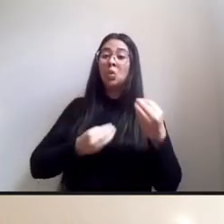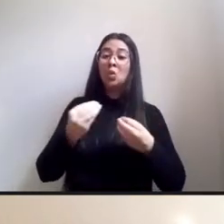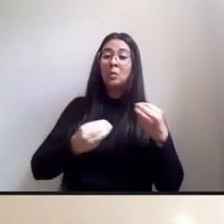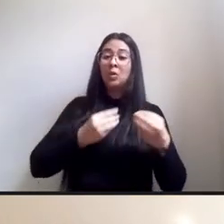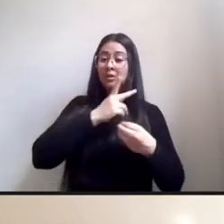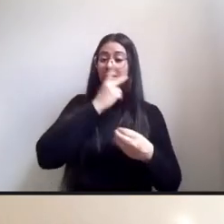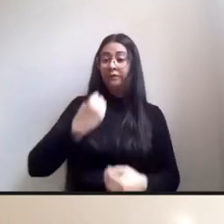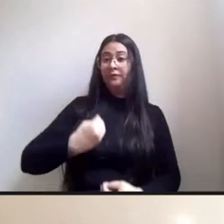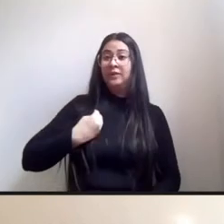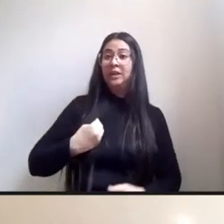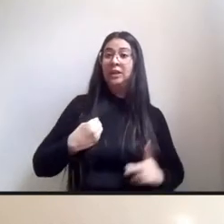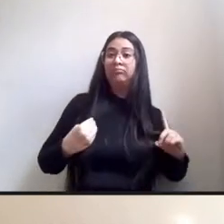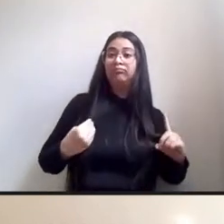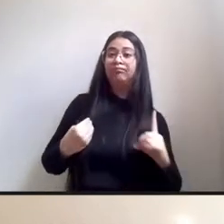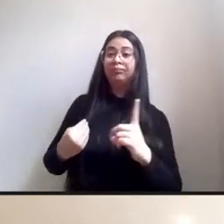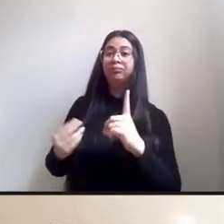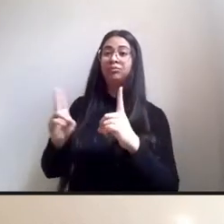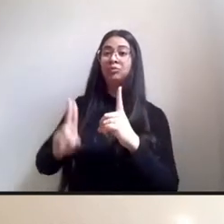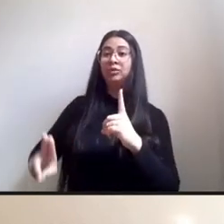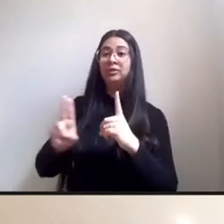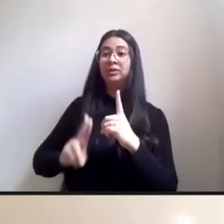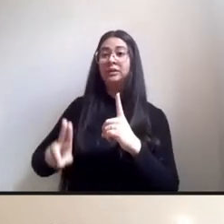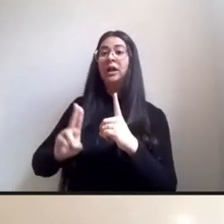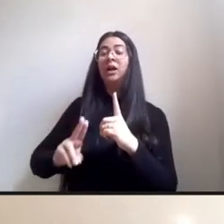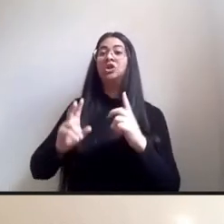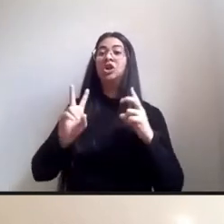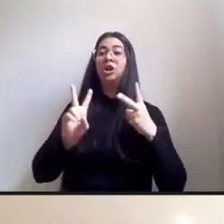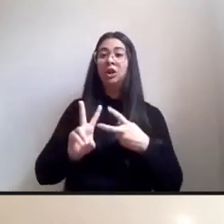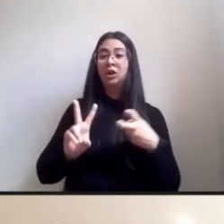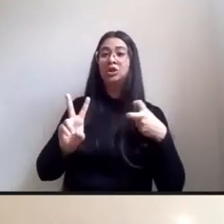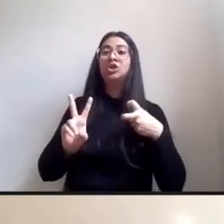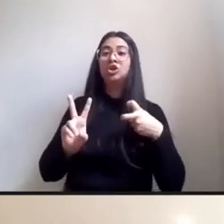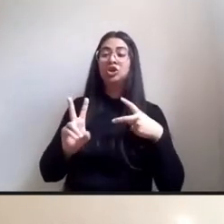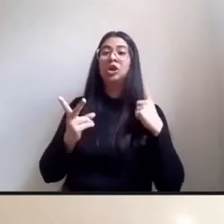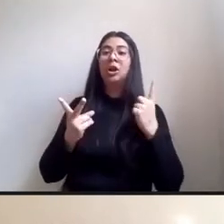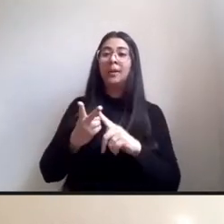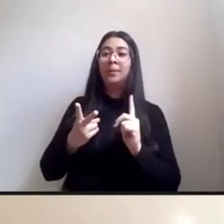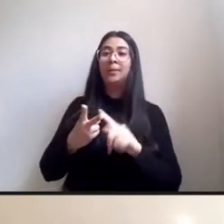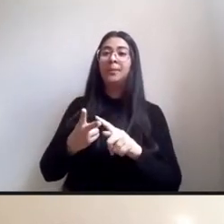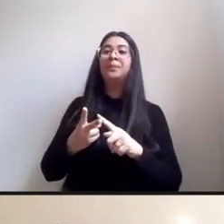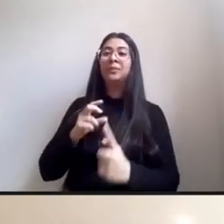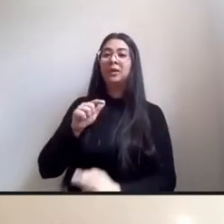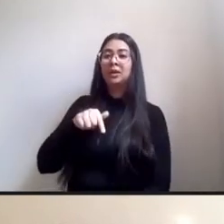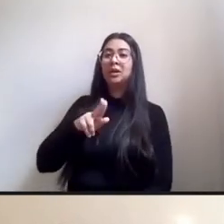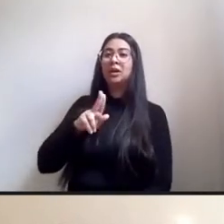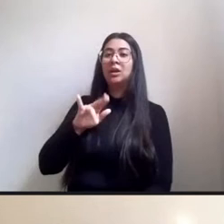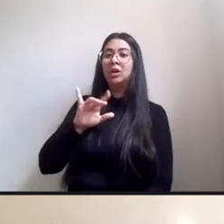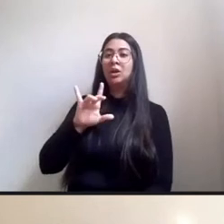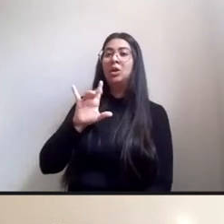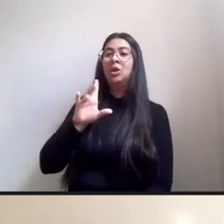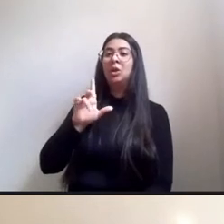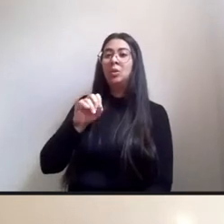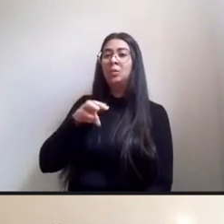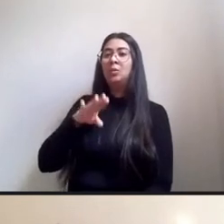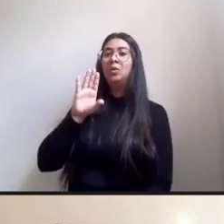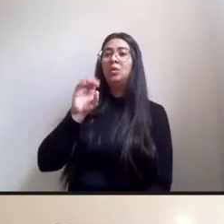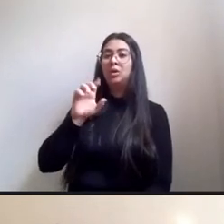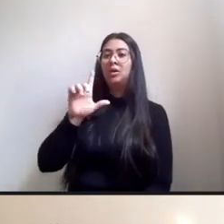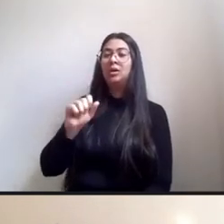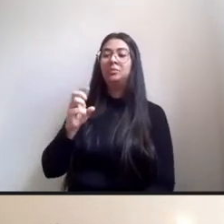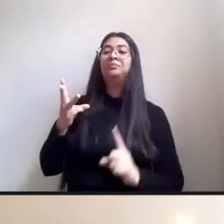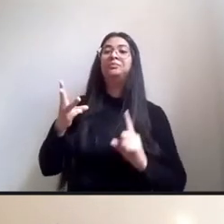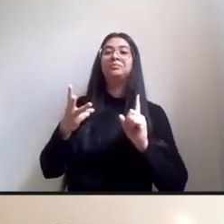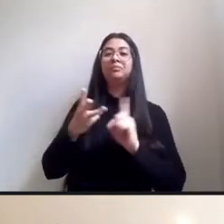no espaço da universidade tem provocado fricções que são